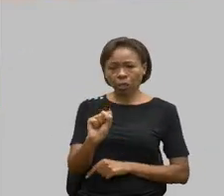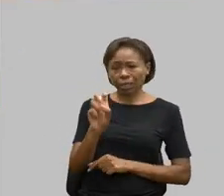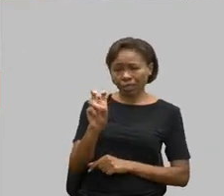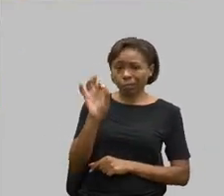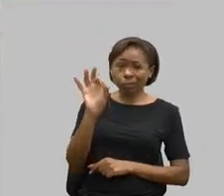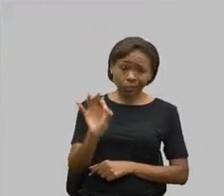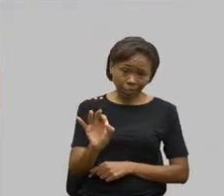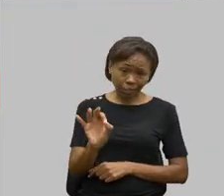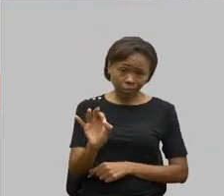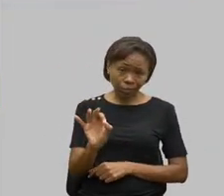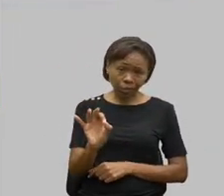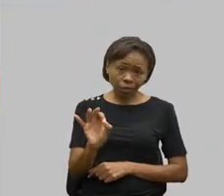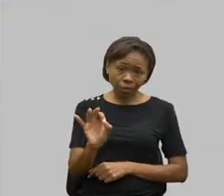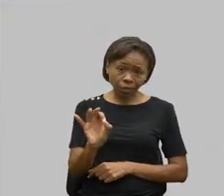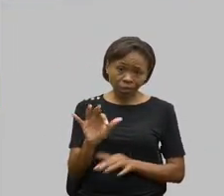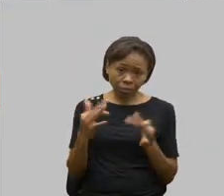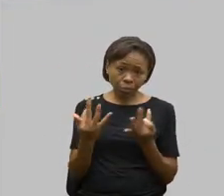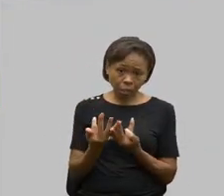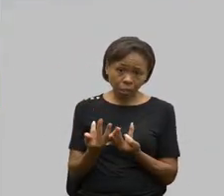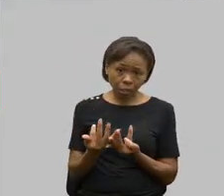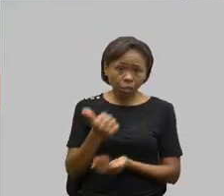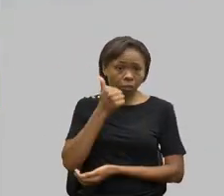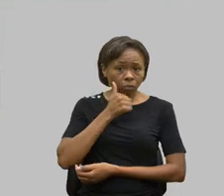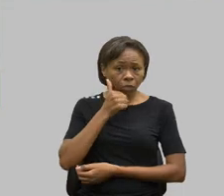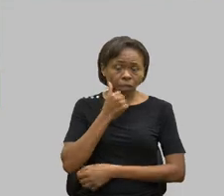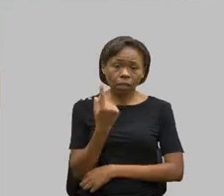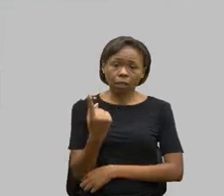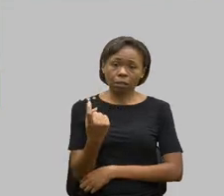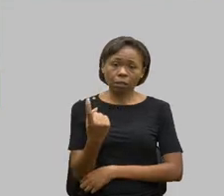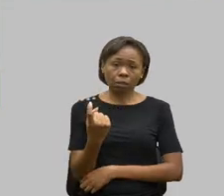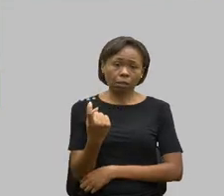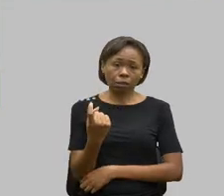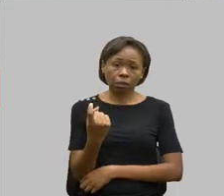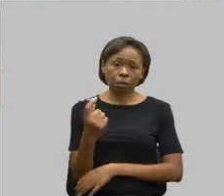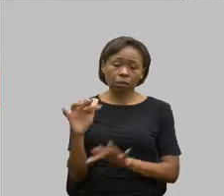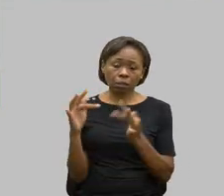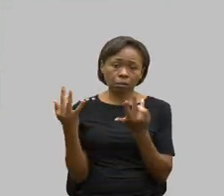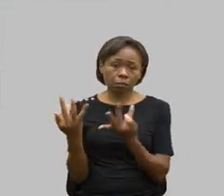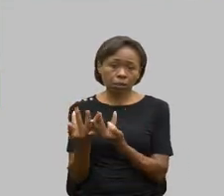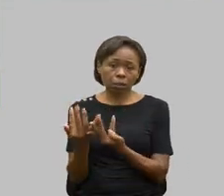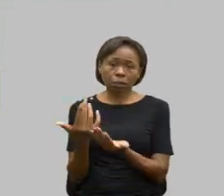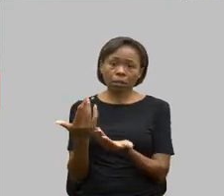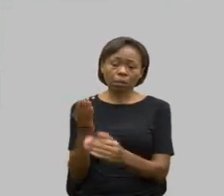sozinha. Ela tem que trabalhar, manter a família, criar.